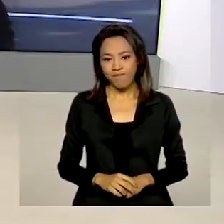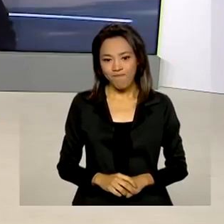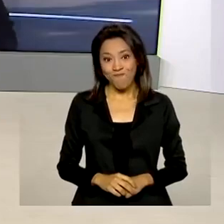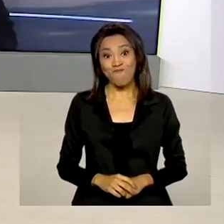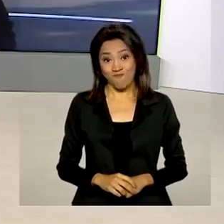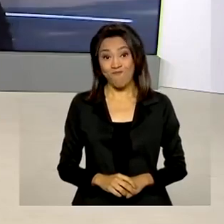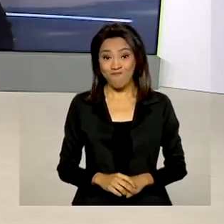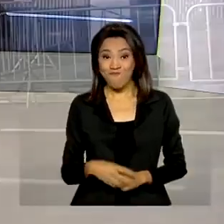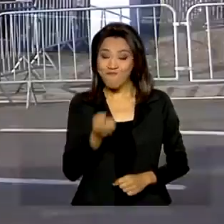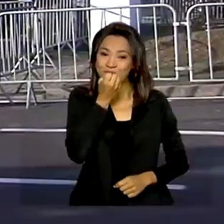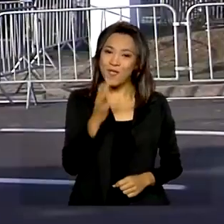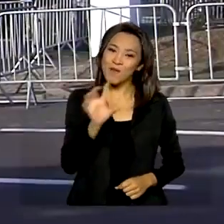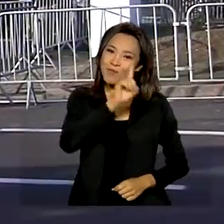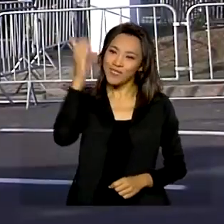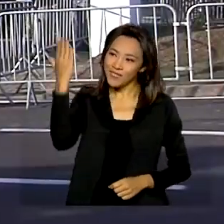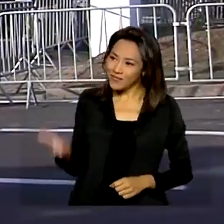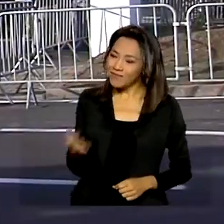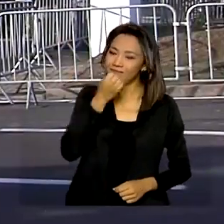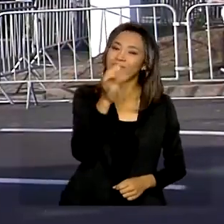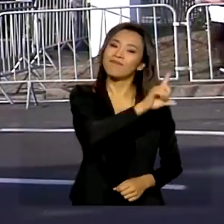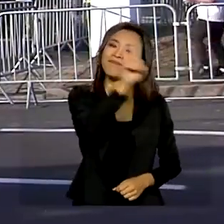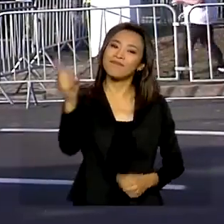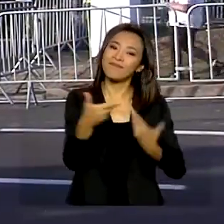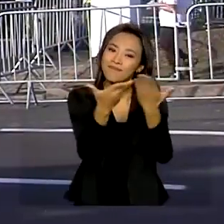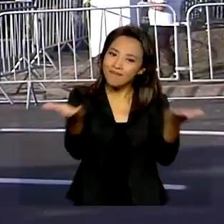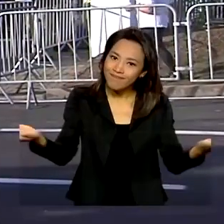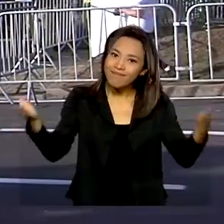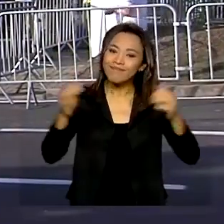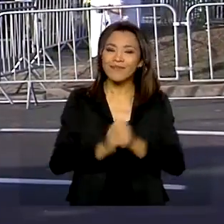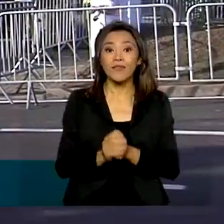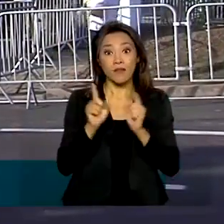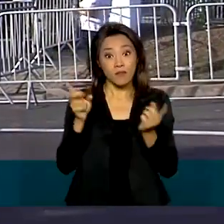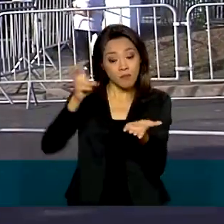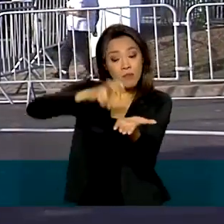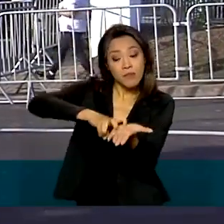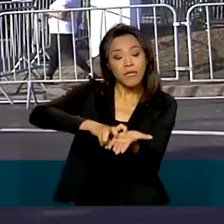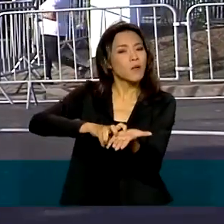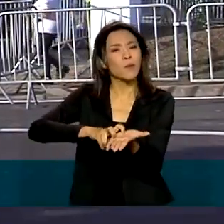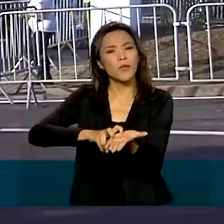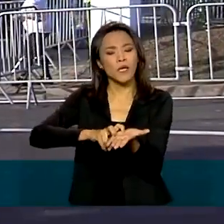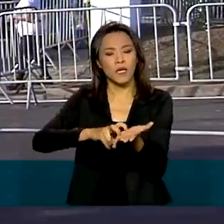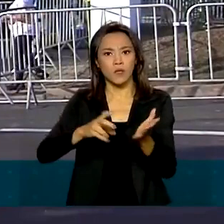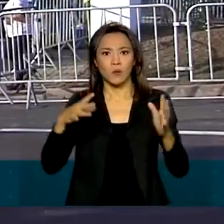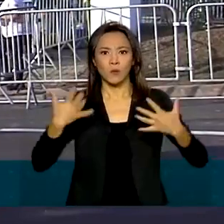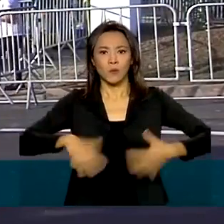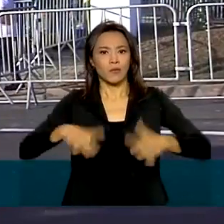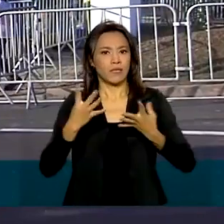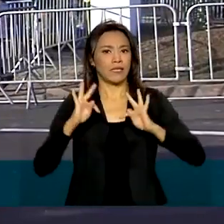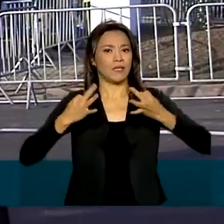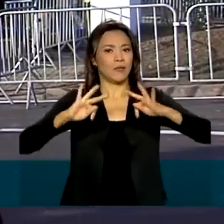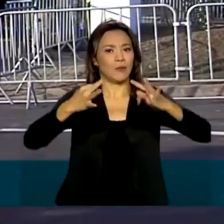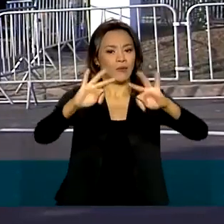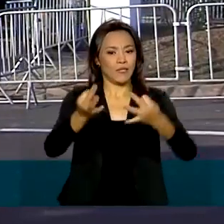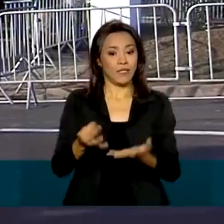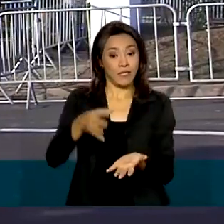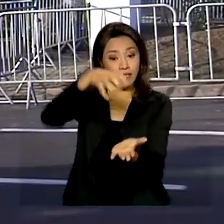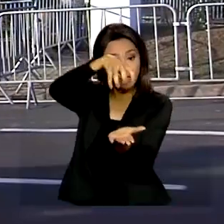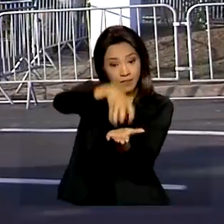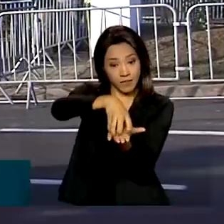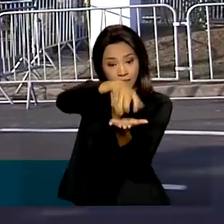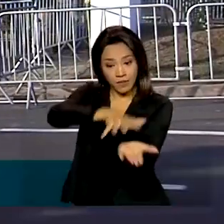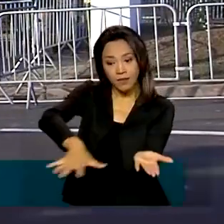Bom dia, Popov, bom dia a todos. Uma manhã marcada pela tecnologia aqui em Sorocaba, no interior de São Paulo. O presidente